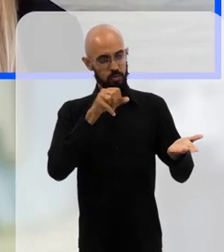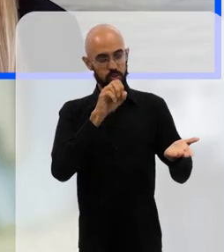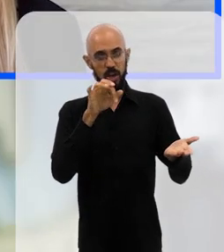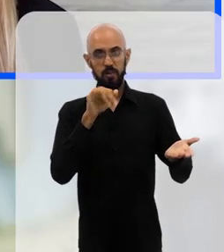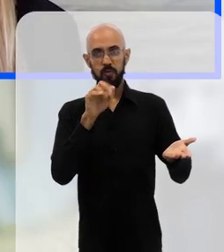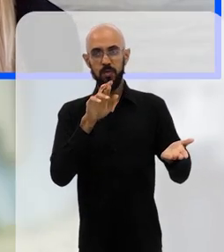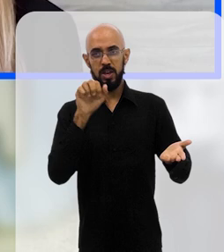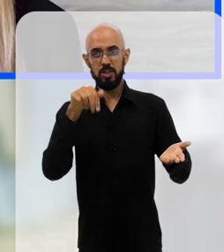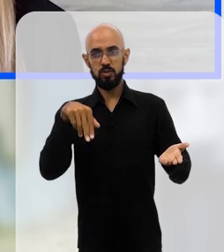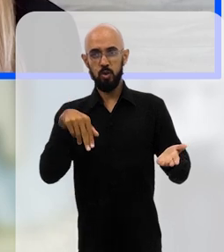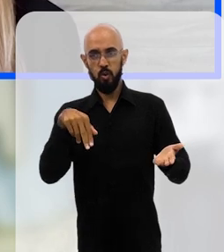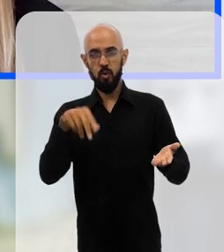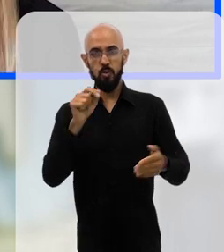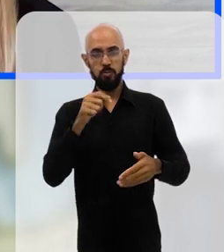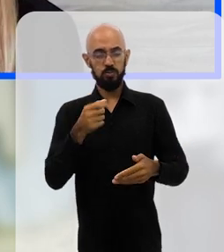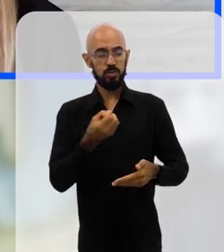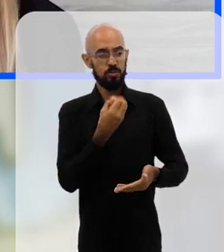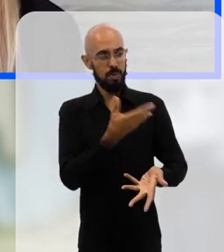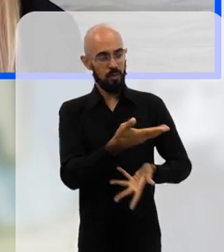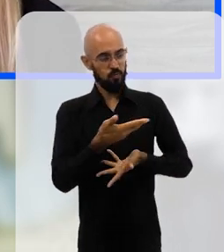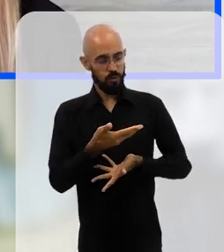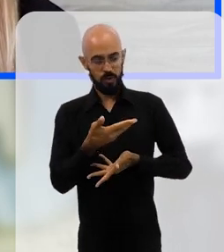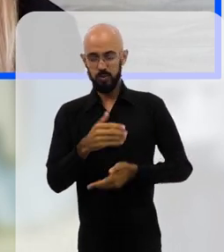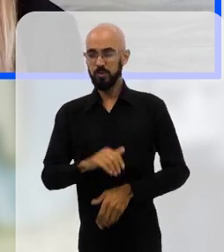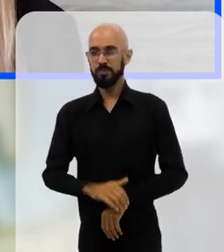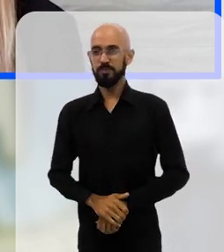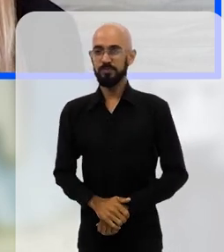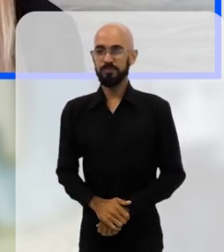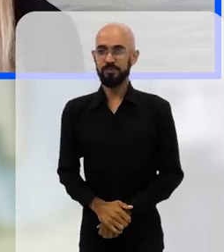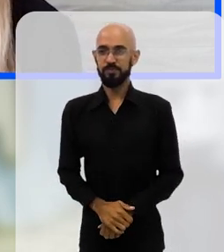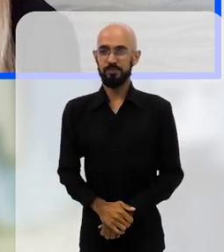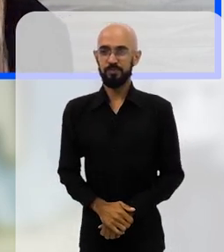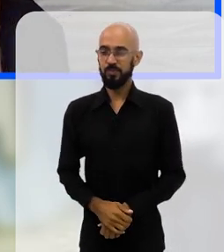muito obrigada pela sua presença no programa de hoje. Seja muito bem-vindo.